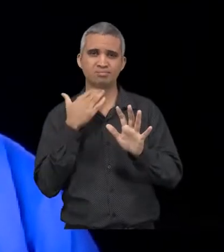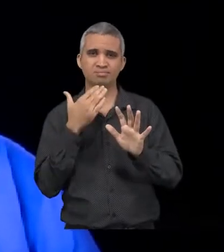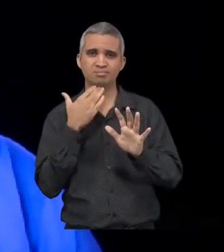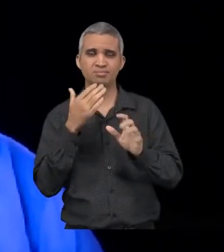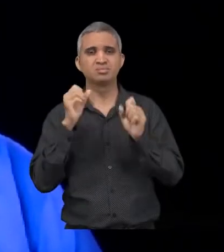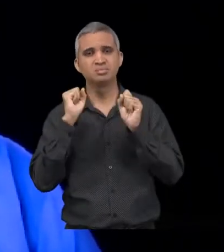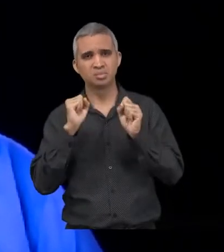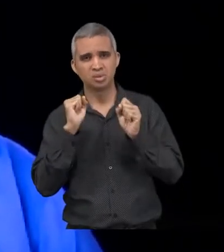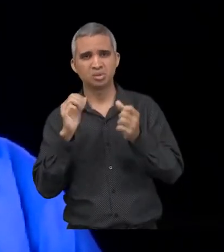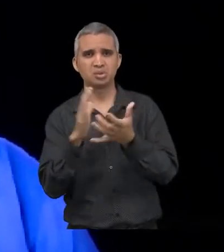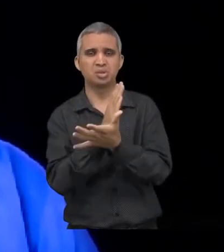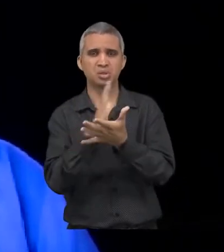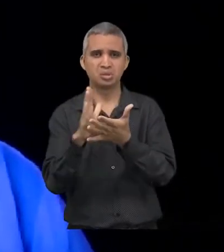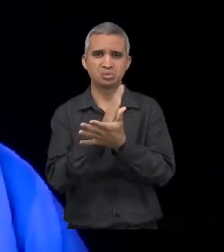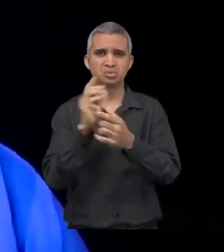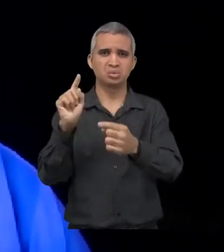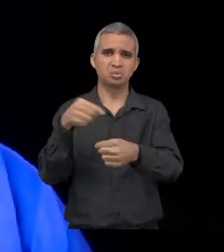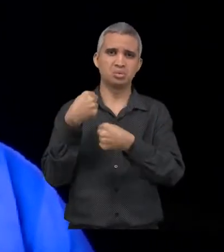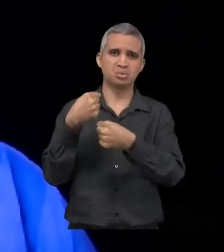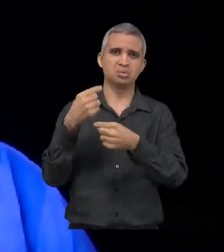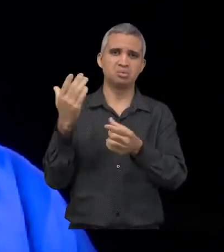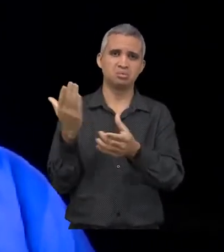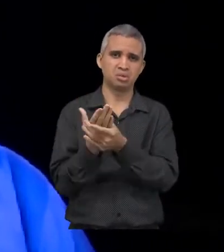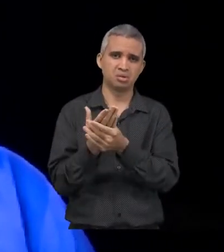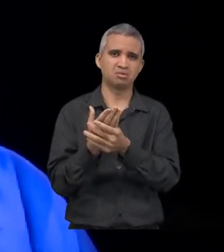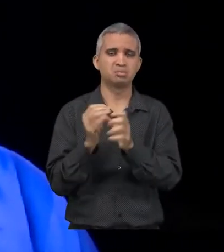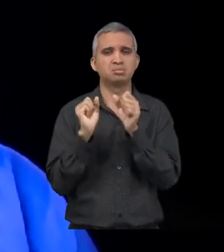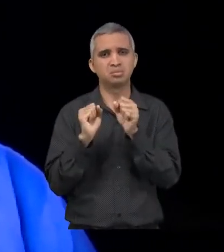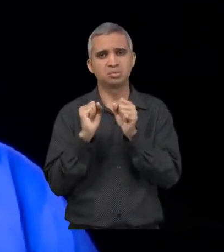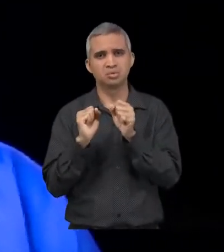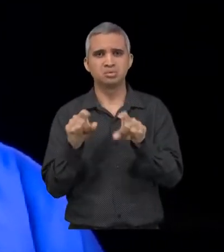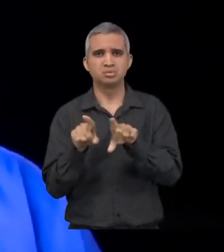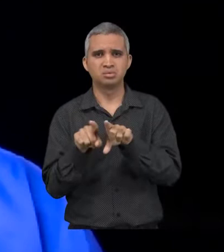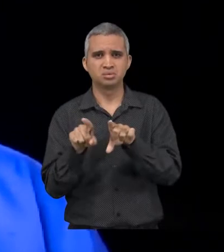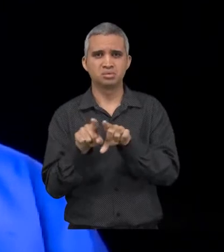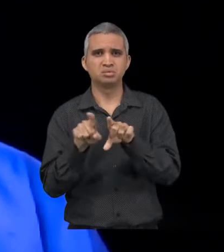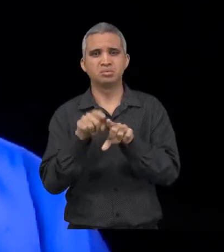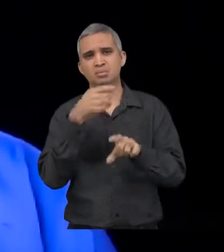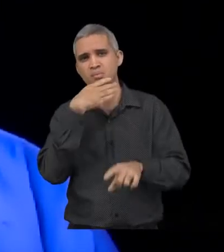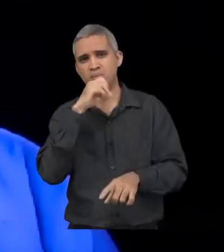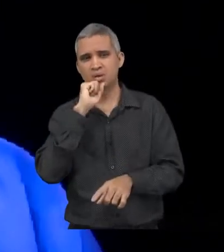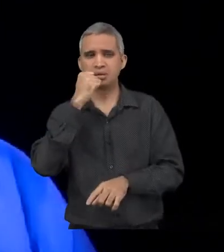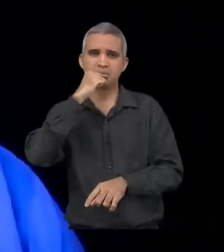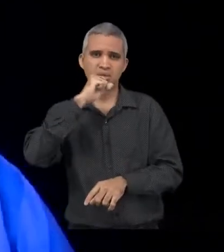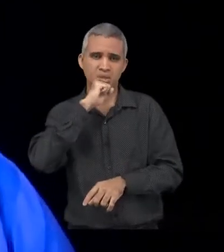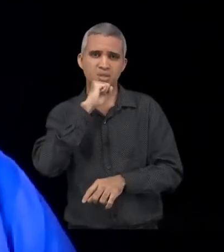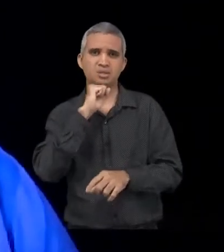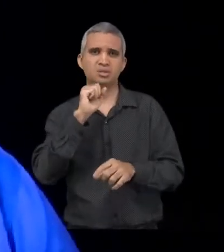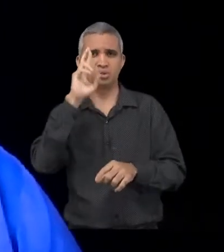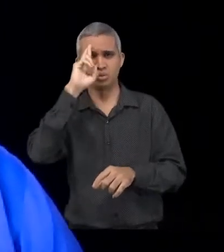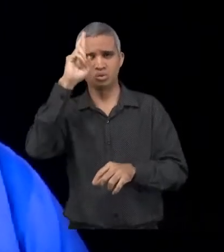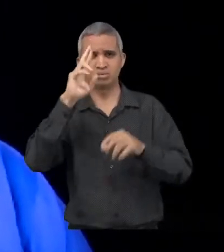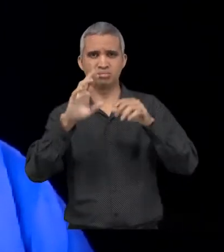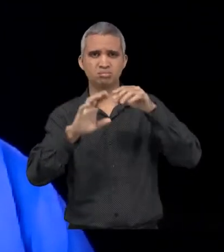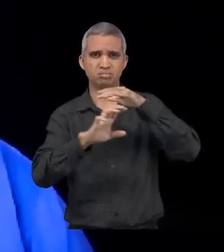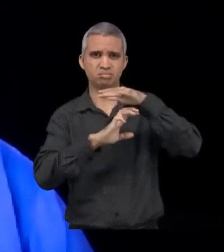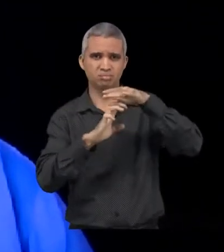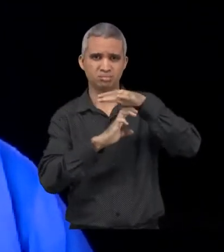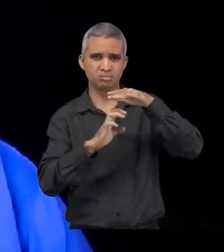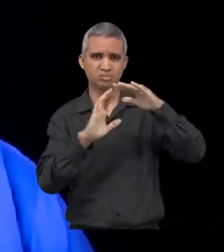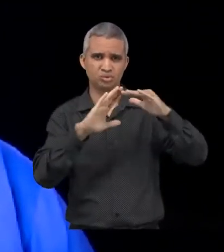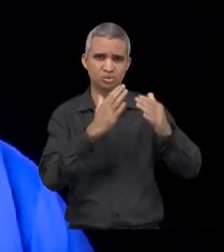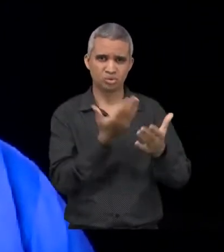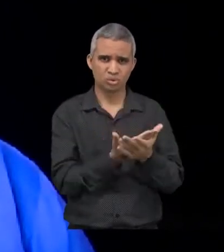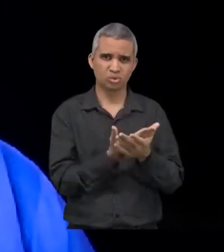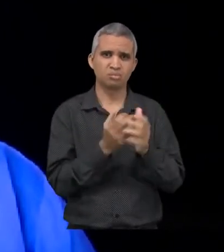Também não suspende o diálogo com os envolvidos, com os pais e com os empresários do ensino. Nosso desejo